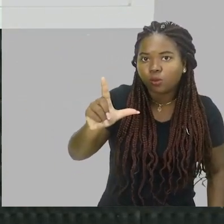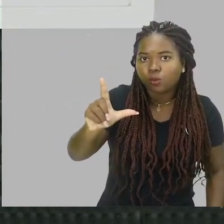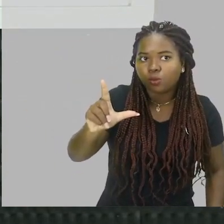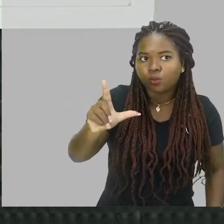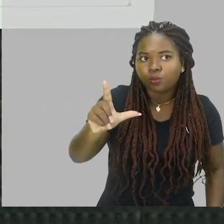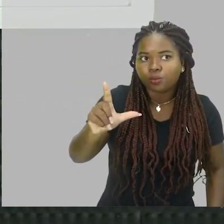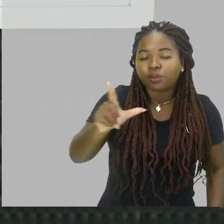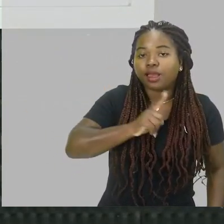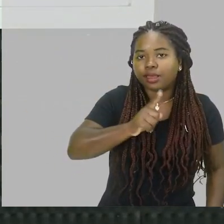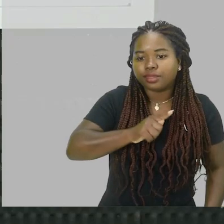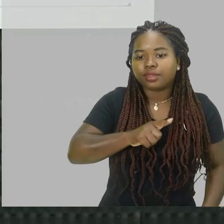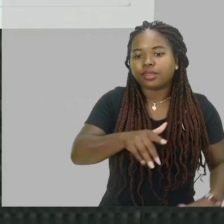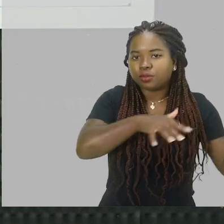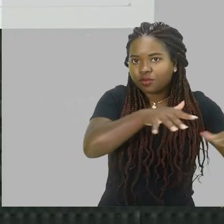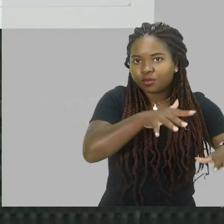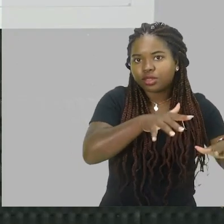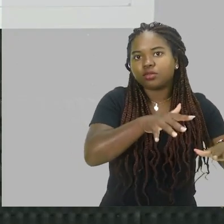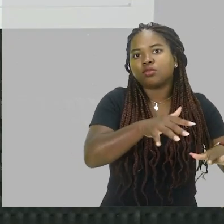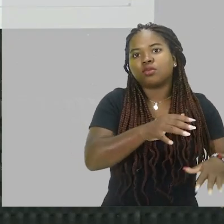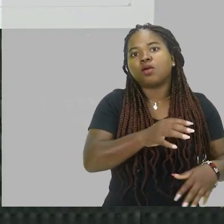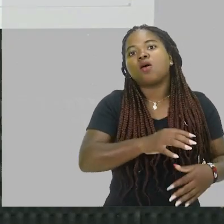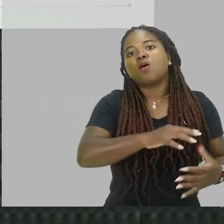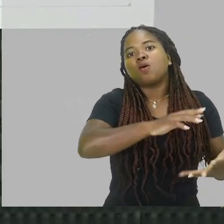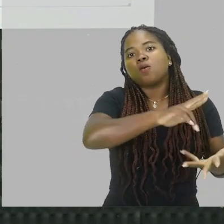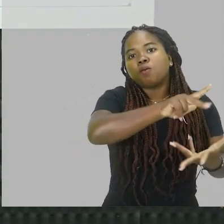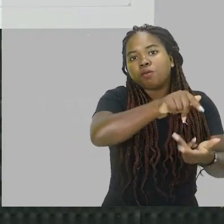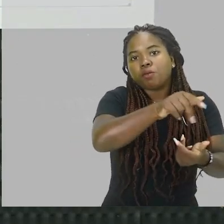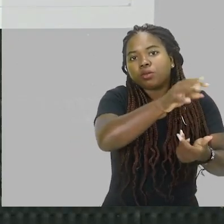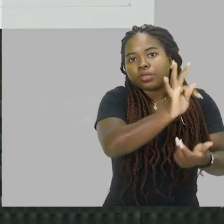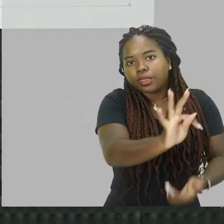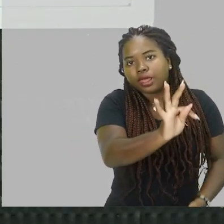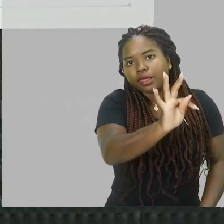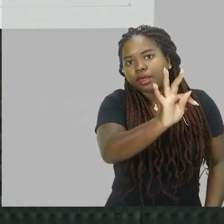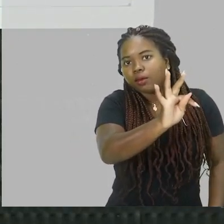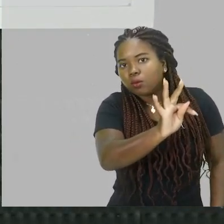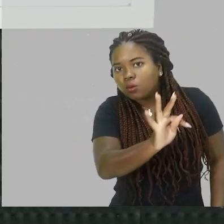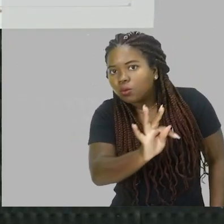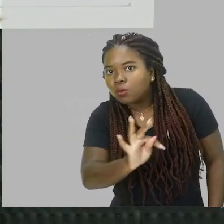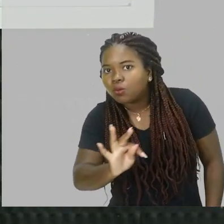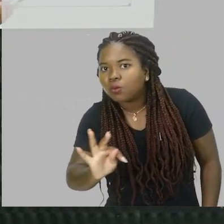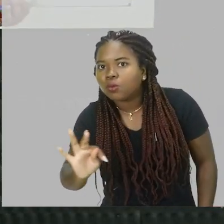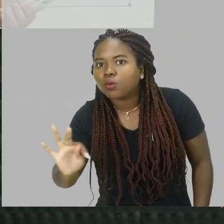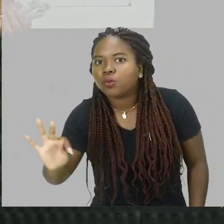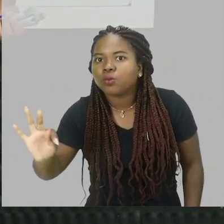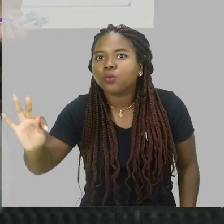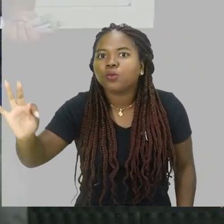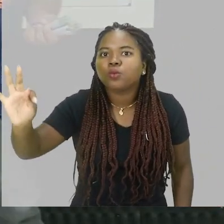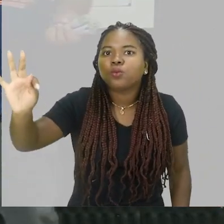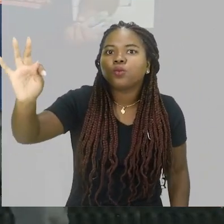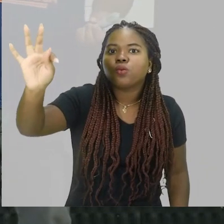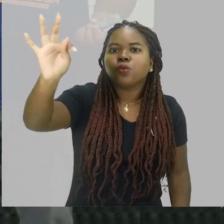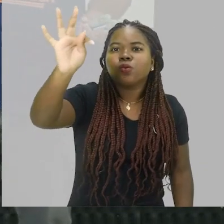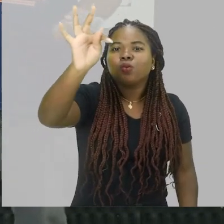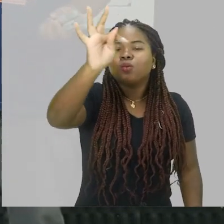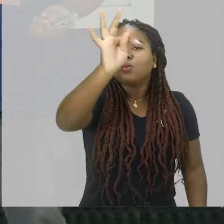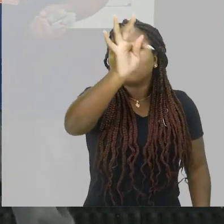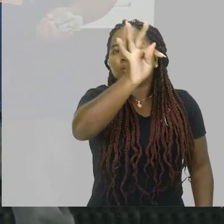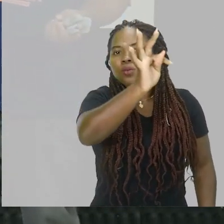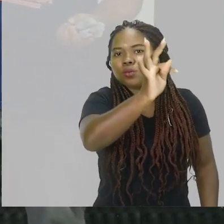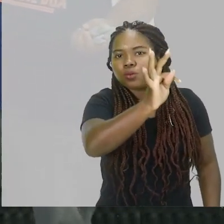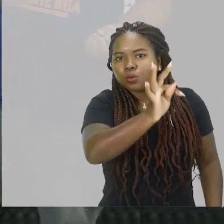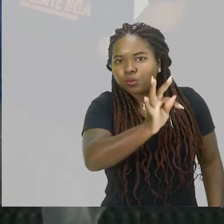Então a gente faz basicamente isso. Então, né, dentro dessa configuração do movimento de rotação,